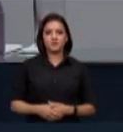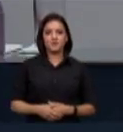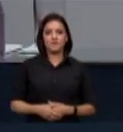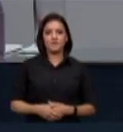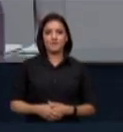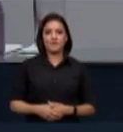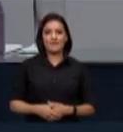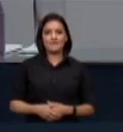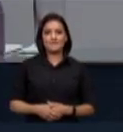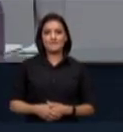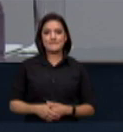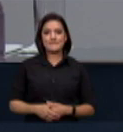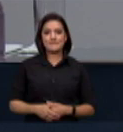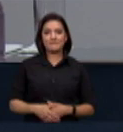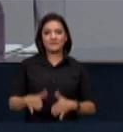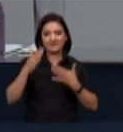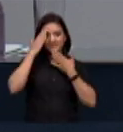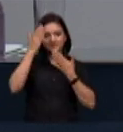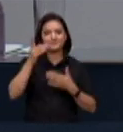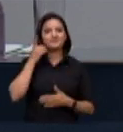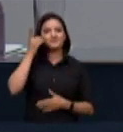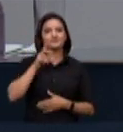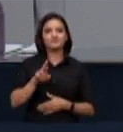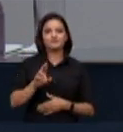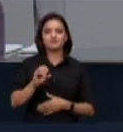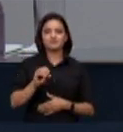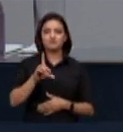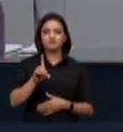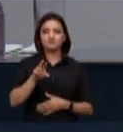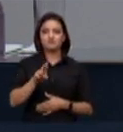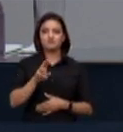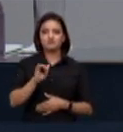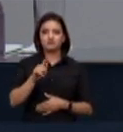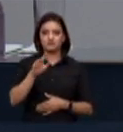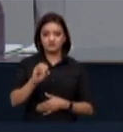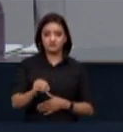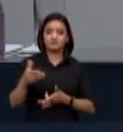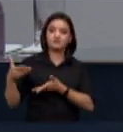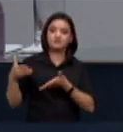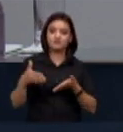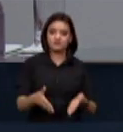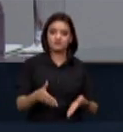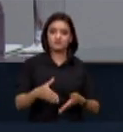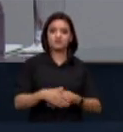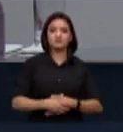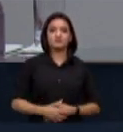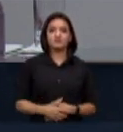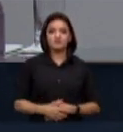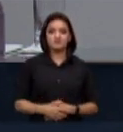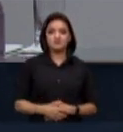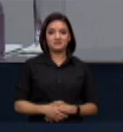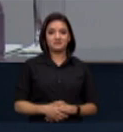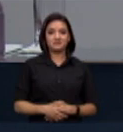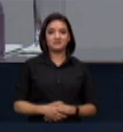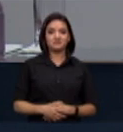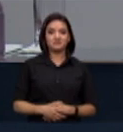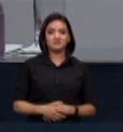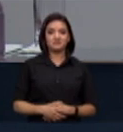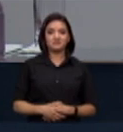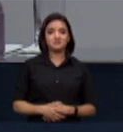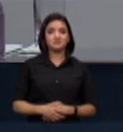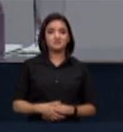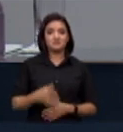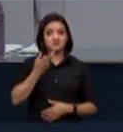Muito grato, deputado Rodrigo Agostinho, por sua participação e por um depoimento